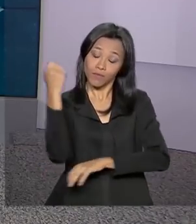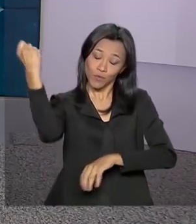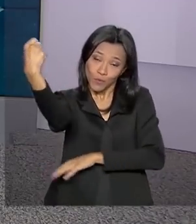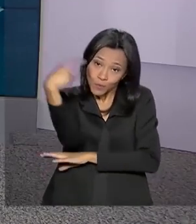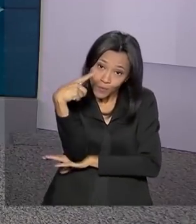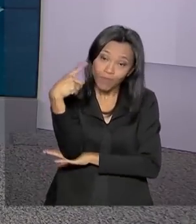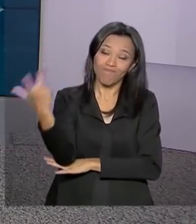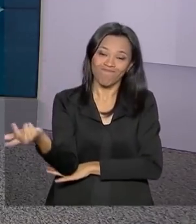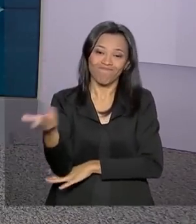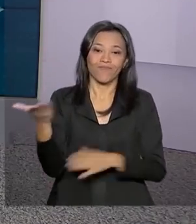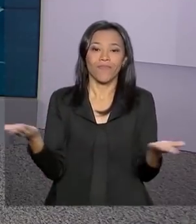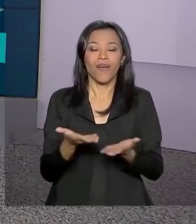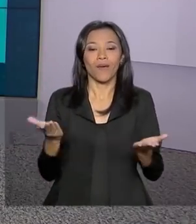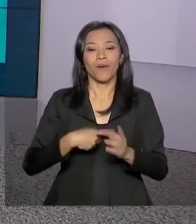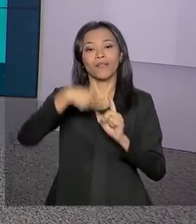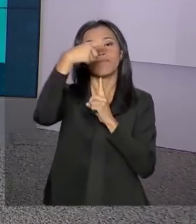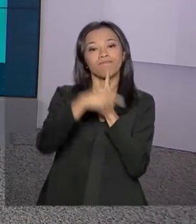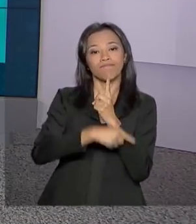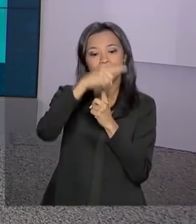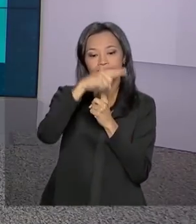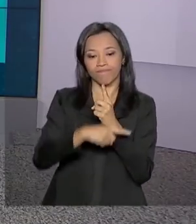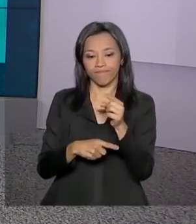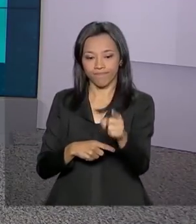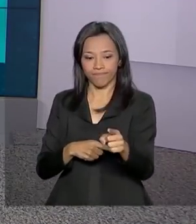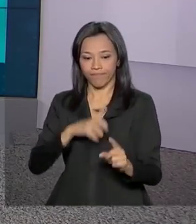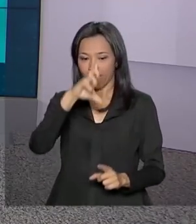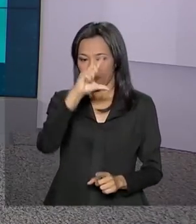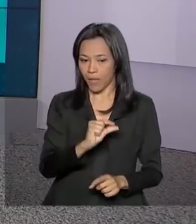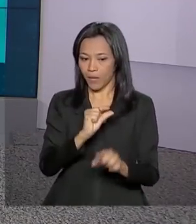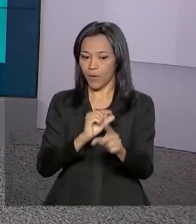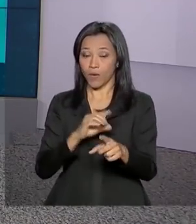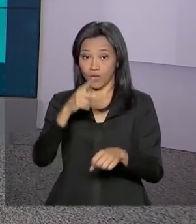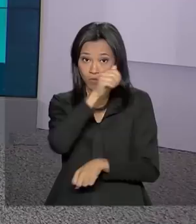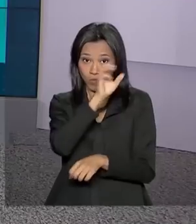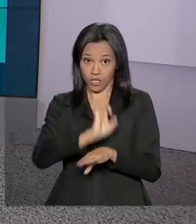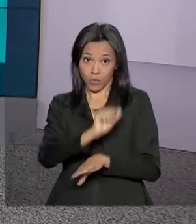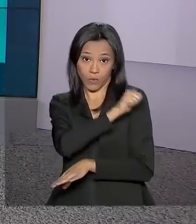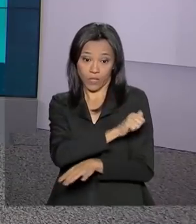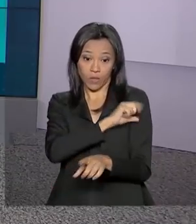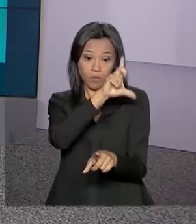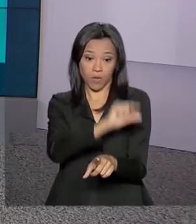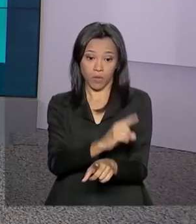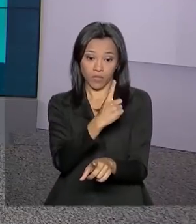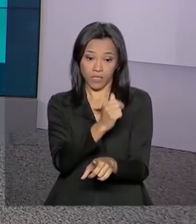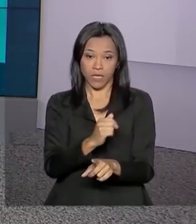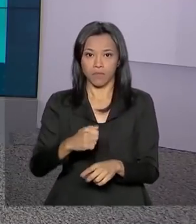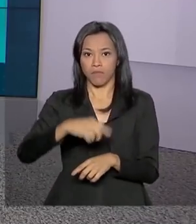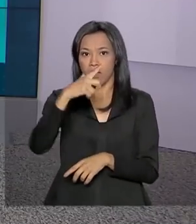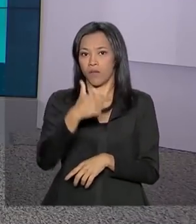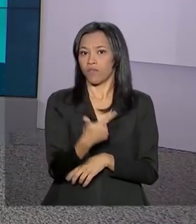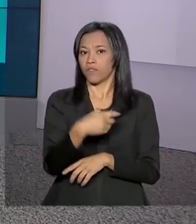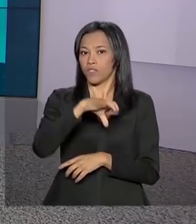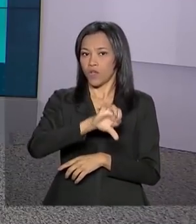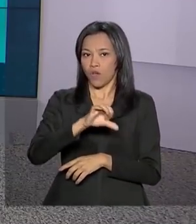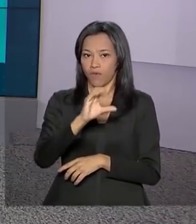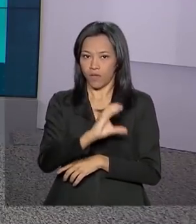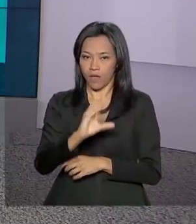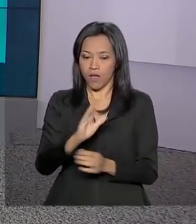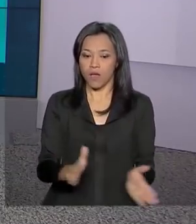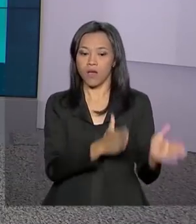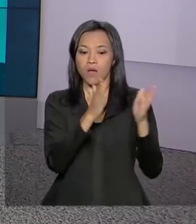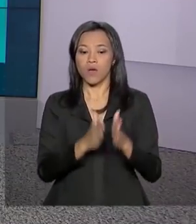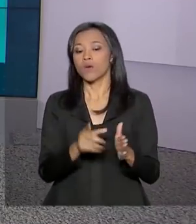sol. Vamos agora às temperaturas mínimas e máximas. Olha só, Rio de Janeiro, mínima de 17, máxima de 29 graus.